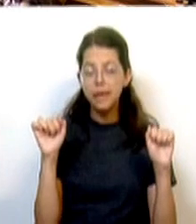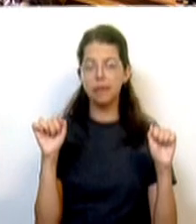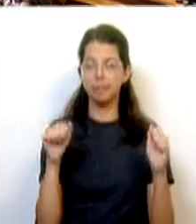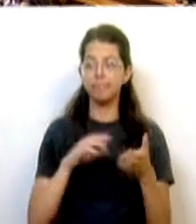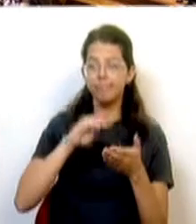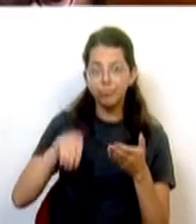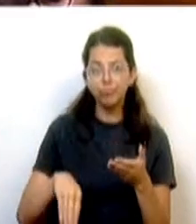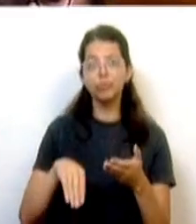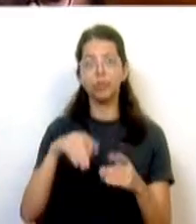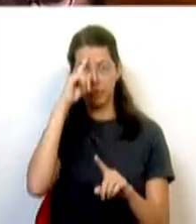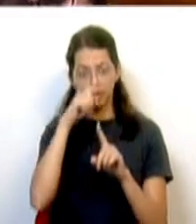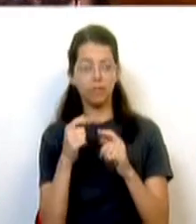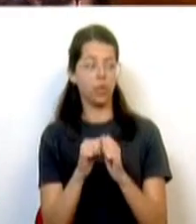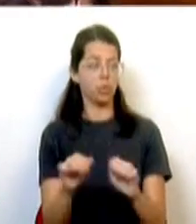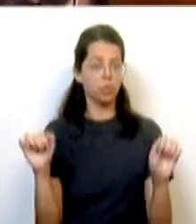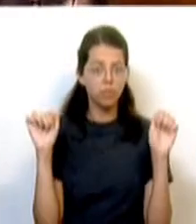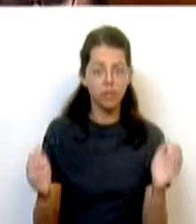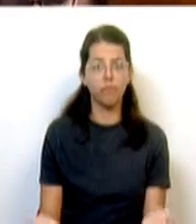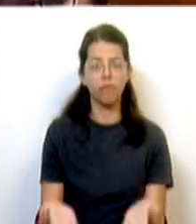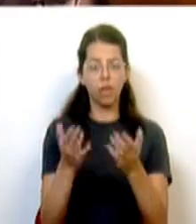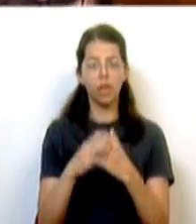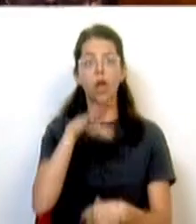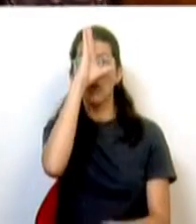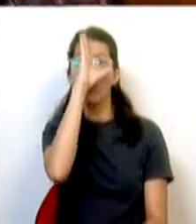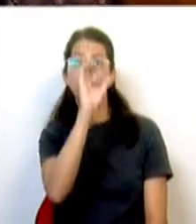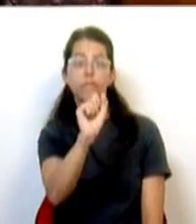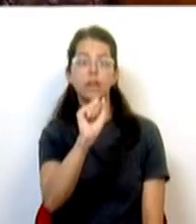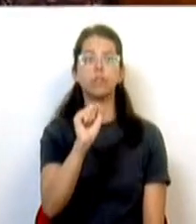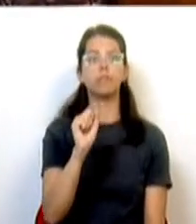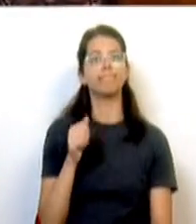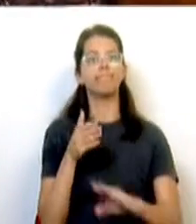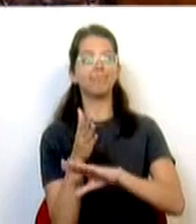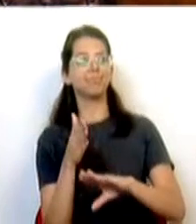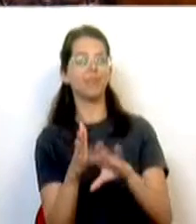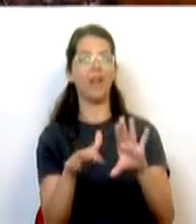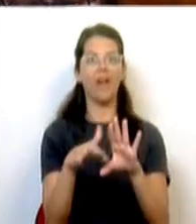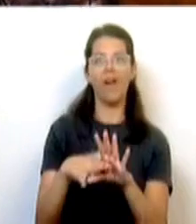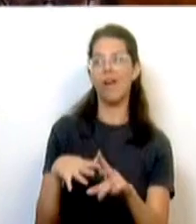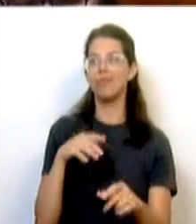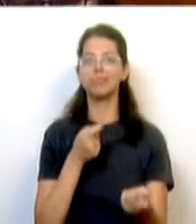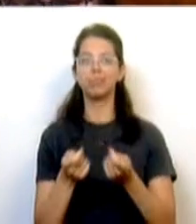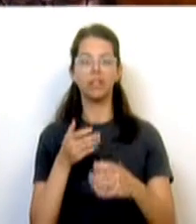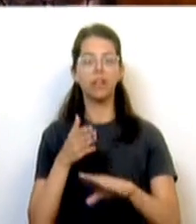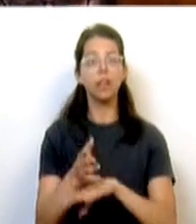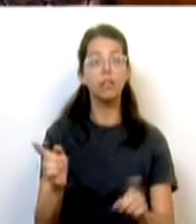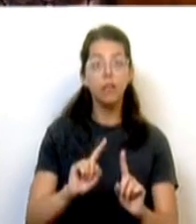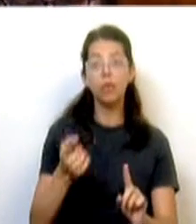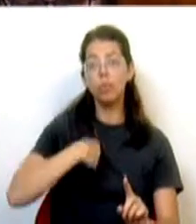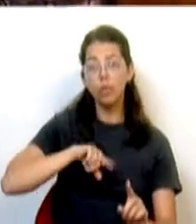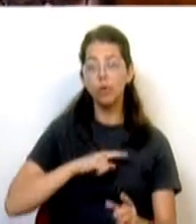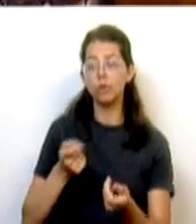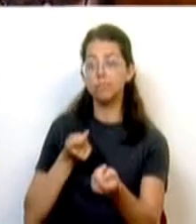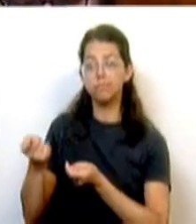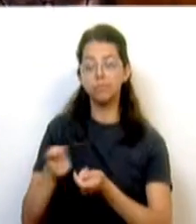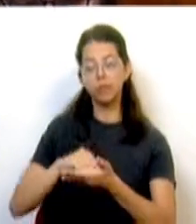contratados. Não deve ser o Governo a interferir na gestão direta. É para isso que contratamos os